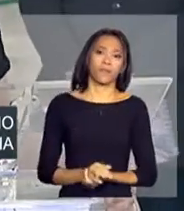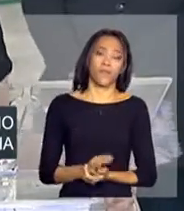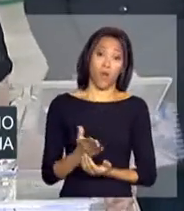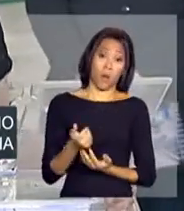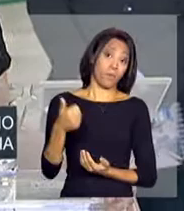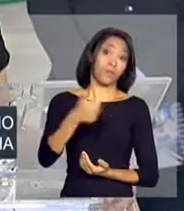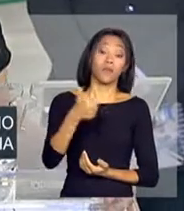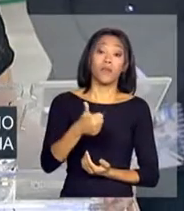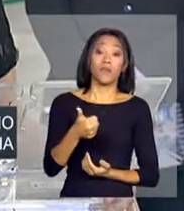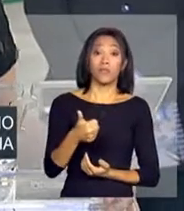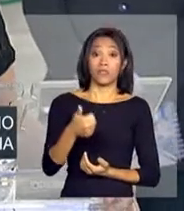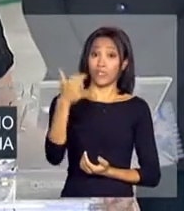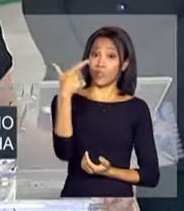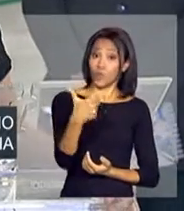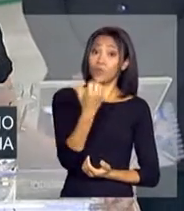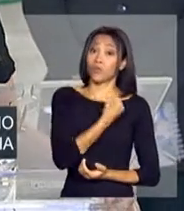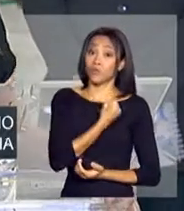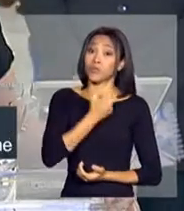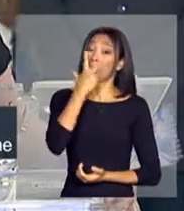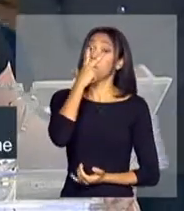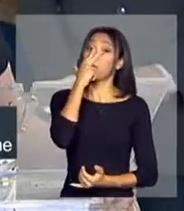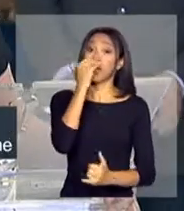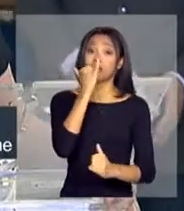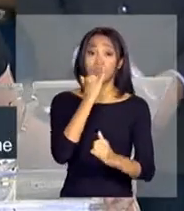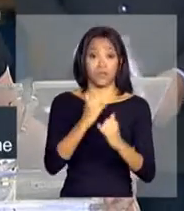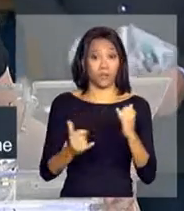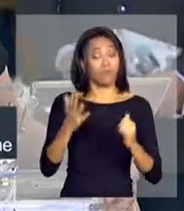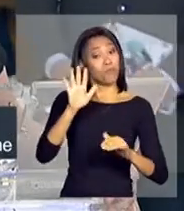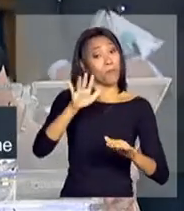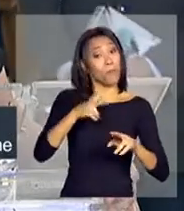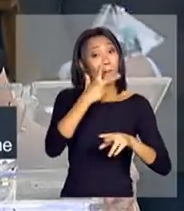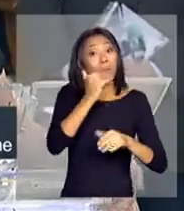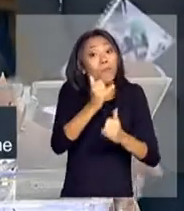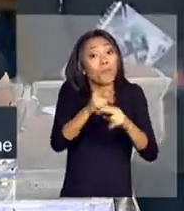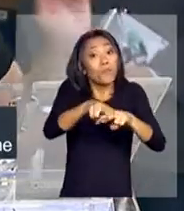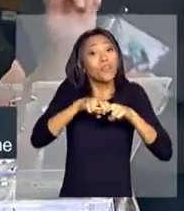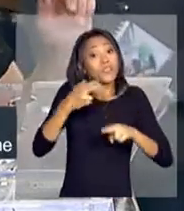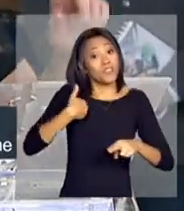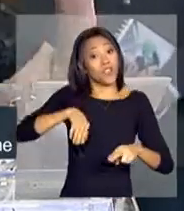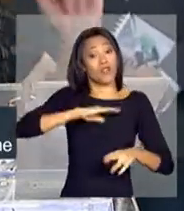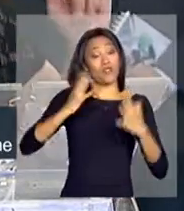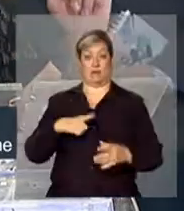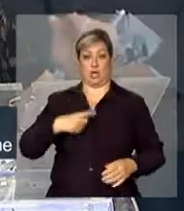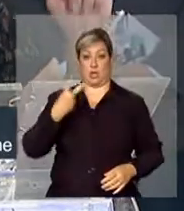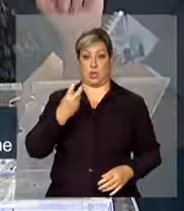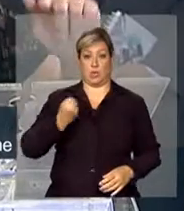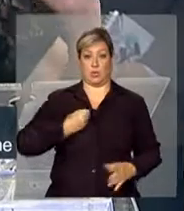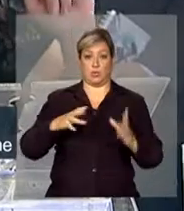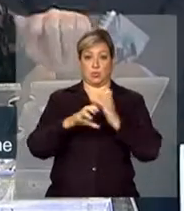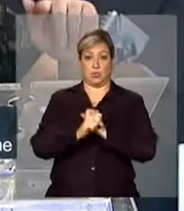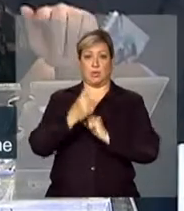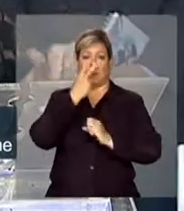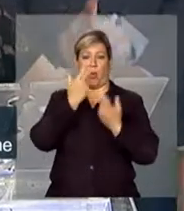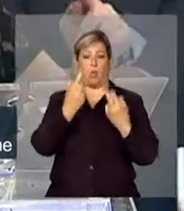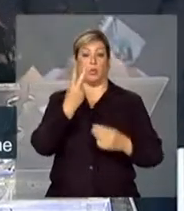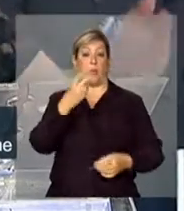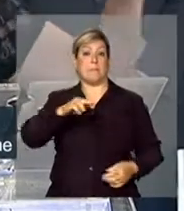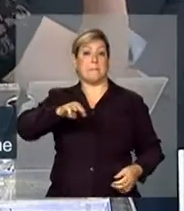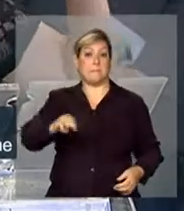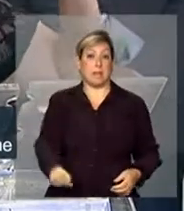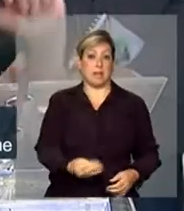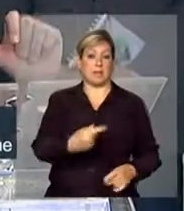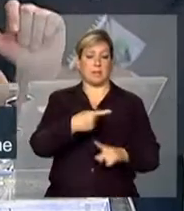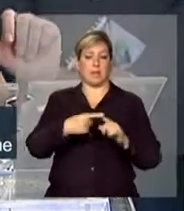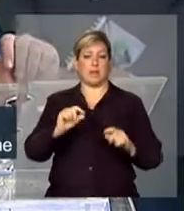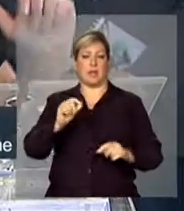Primeiro, tem dois números que são muito parecidos, por isso, às vezes, a gente confunde. Tem dois números idênticos, 2 milhões e meio de pessoas que